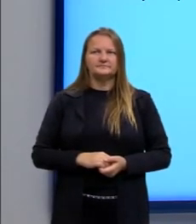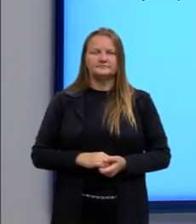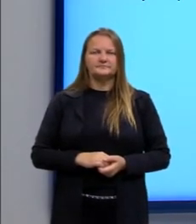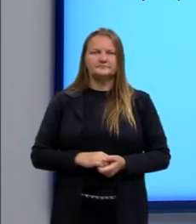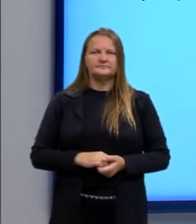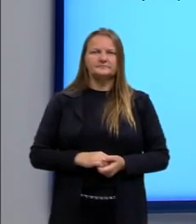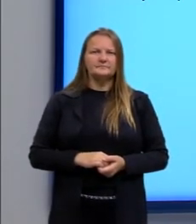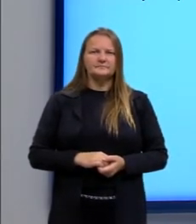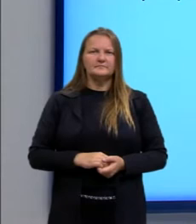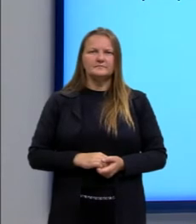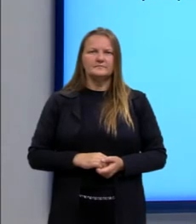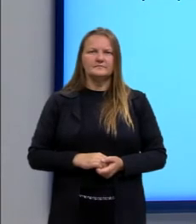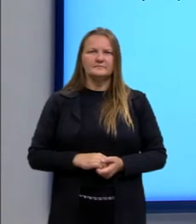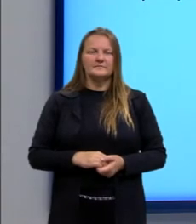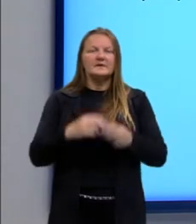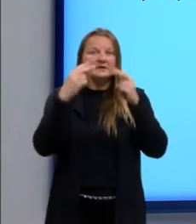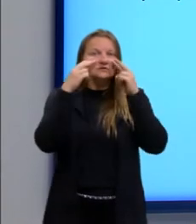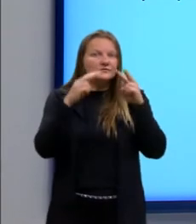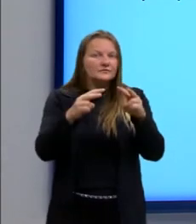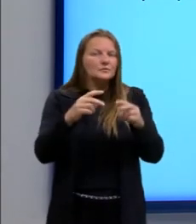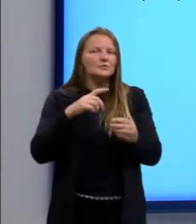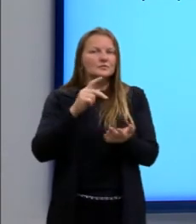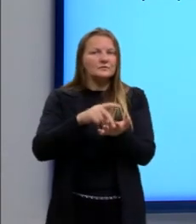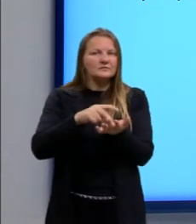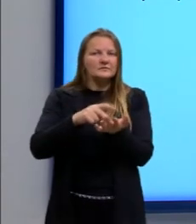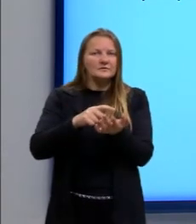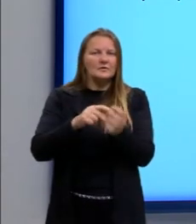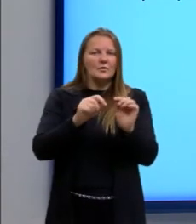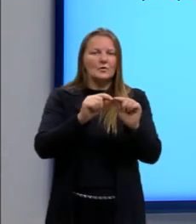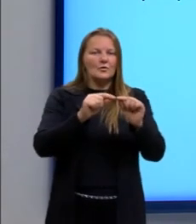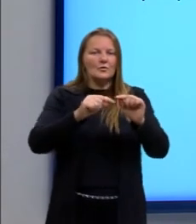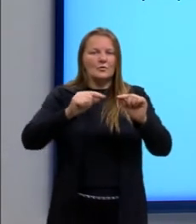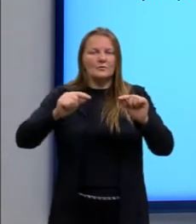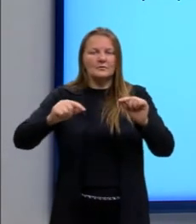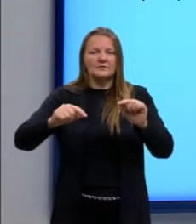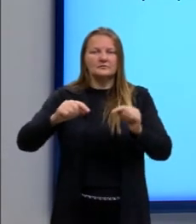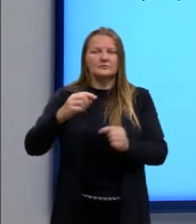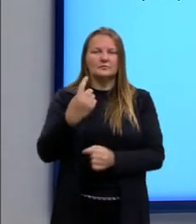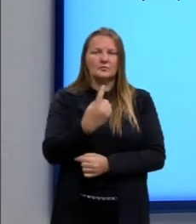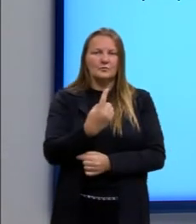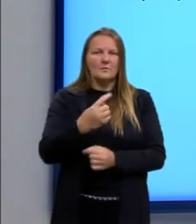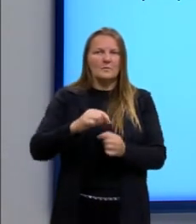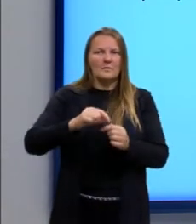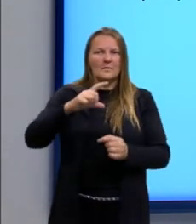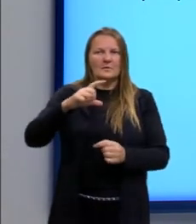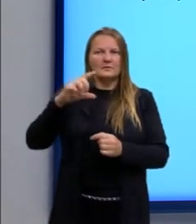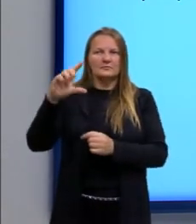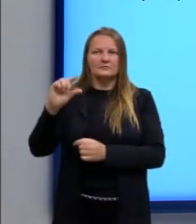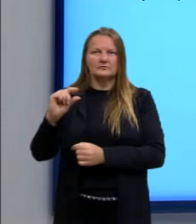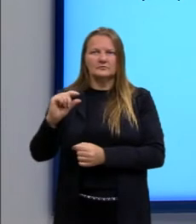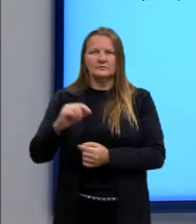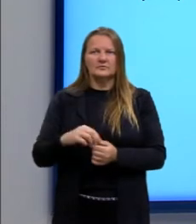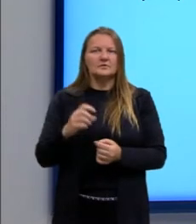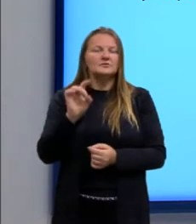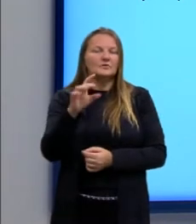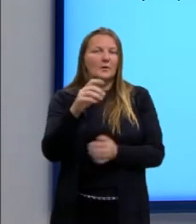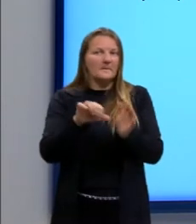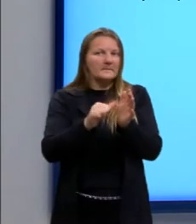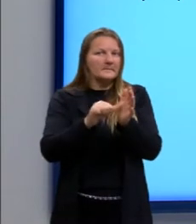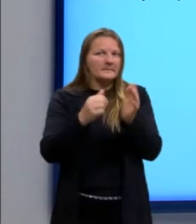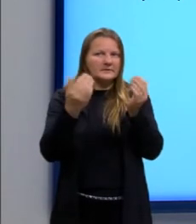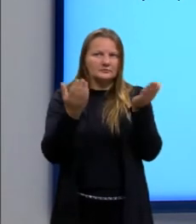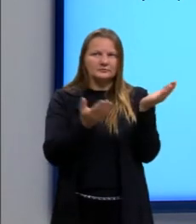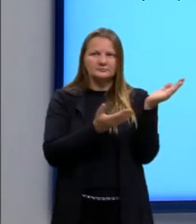aqui a gente já viu, né? Que, na verdade, o comprimento 1, ele é maior que o 2, certo? Eu estou só olhando para essa questão aqui.